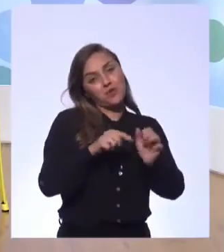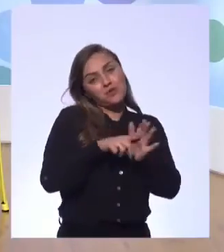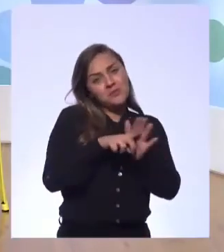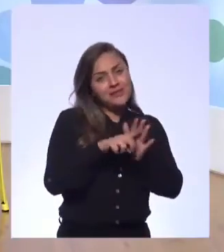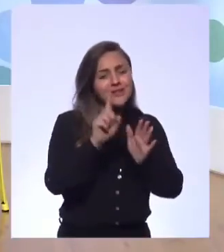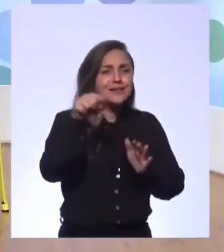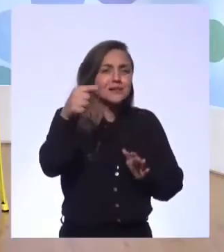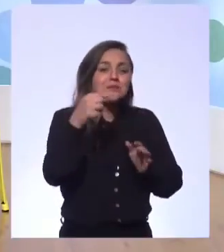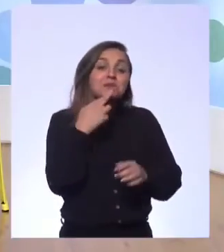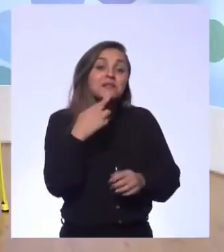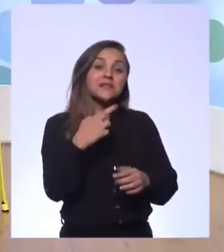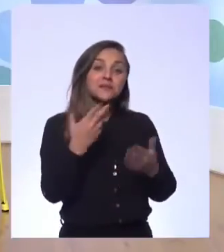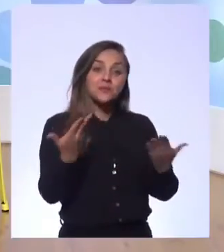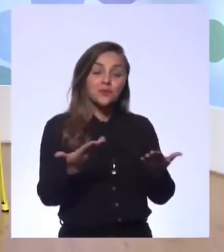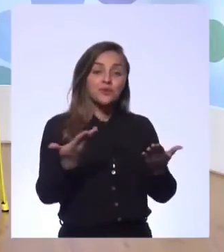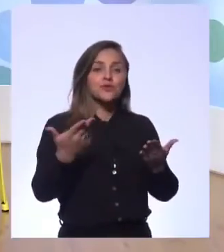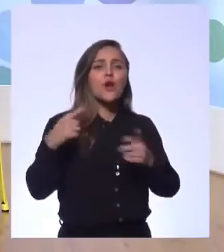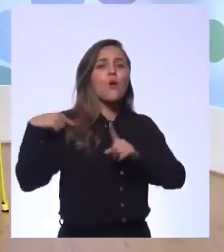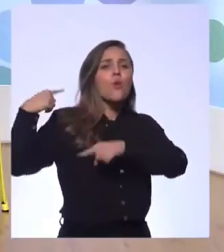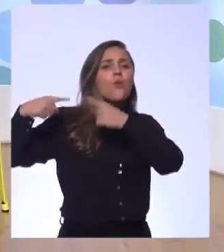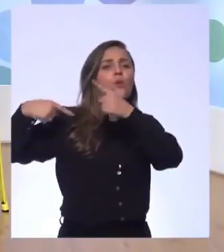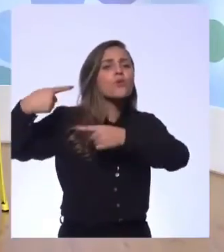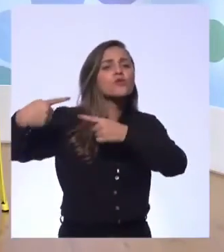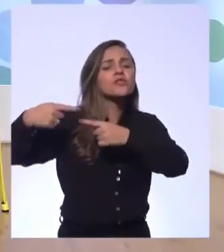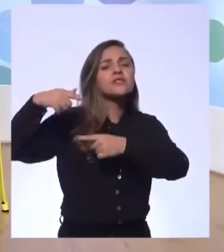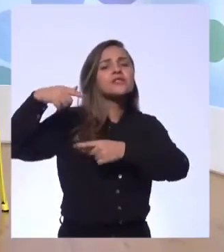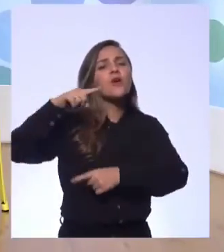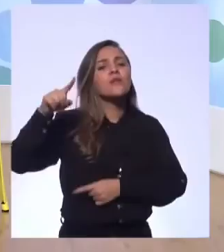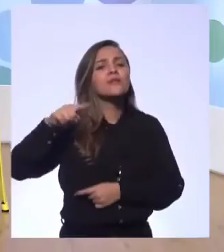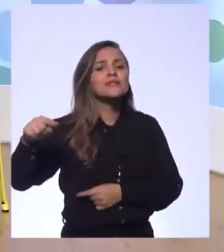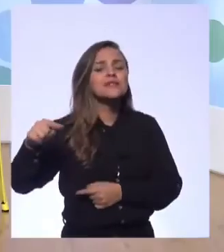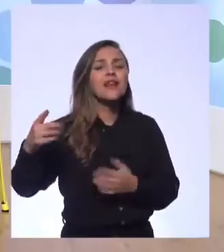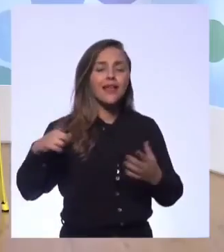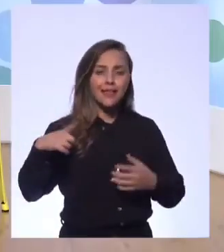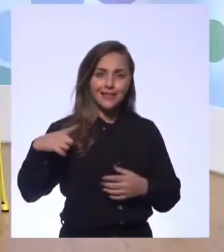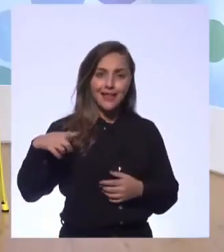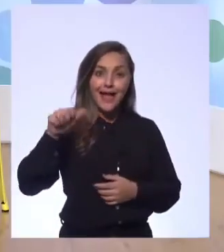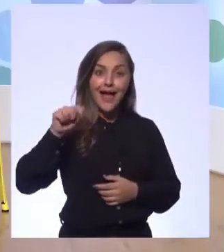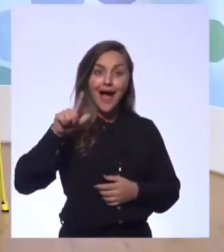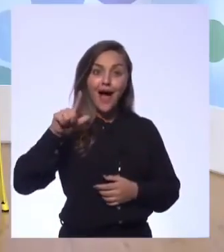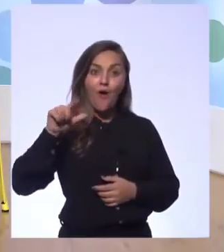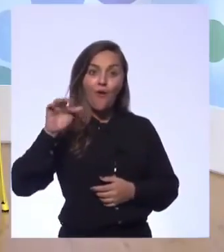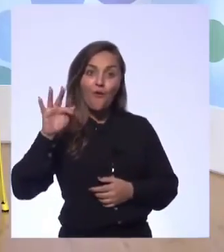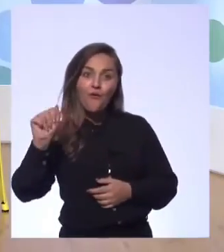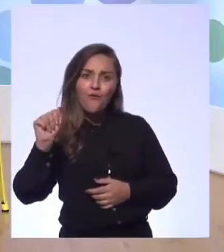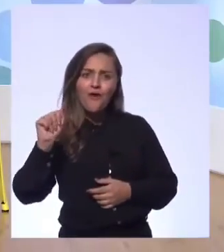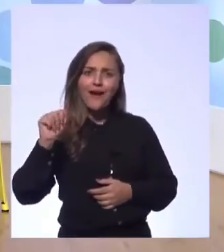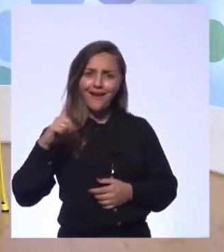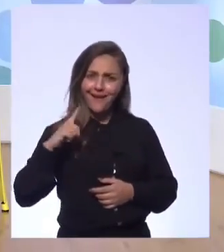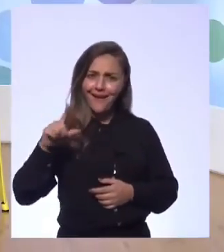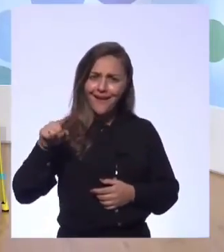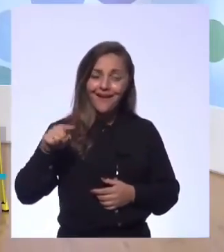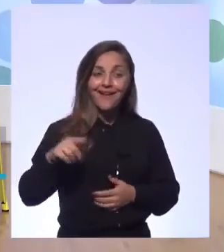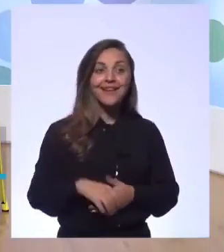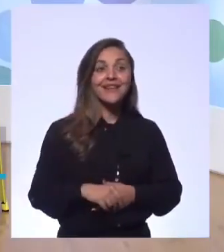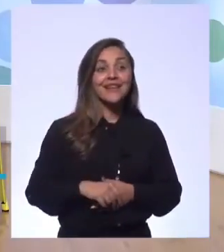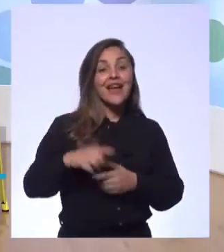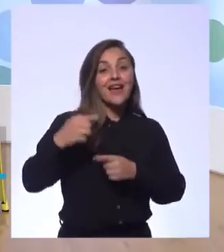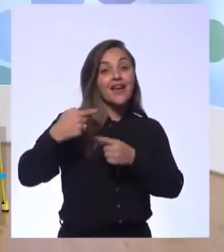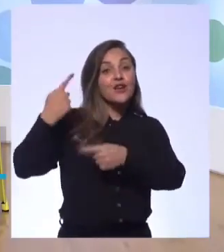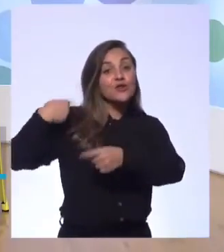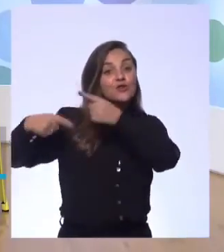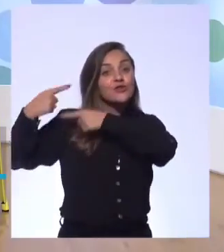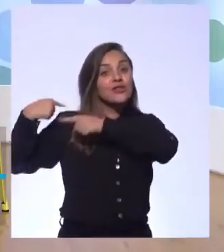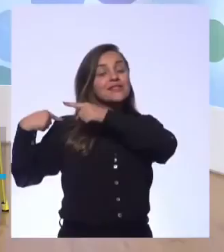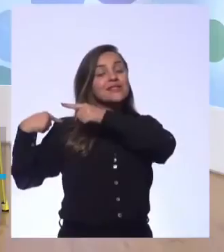Isso. Mas acho que tem. Qual a geração depois da Z? Ah, já estão falando em alfa. Alfa? É. Aliás, é aquilo que ele falou, geração antigamente era de pai